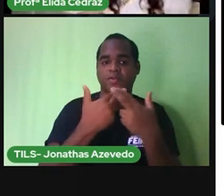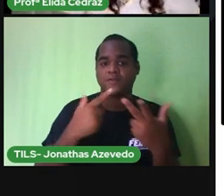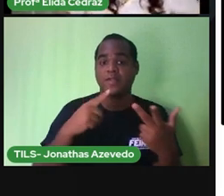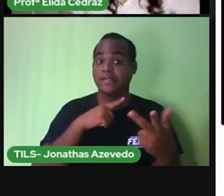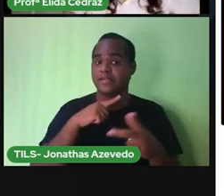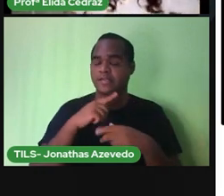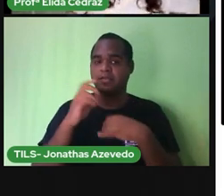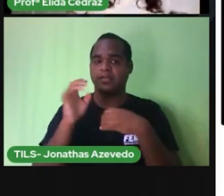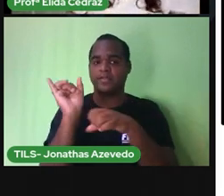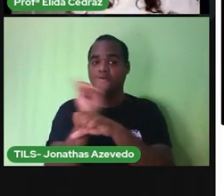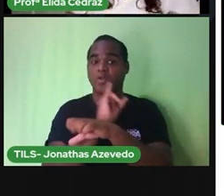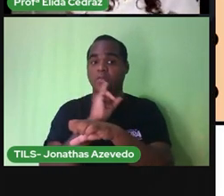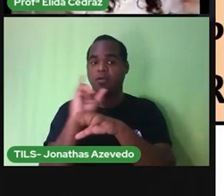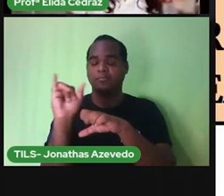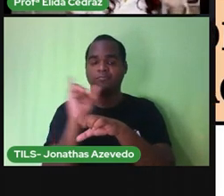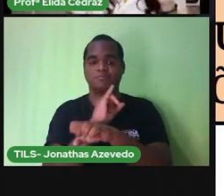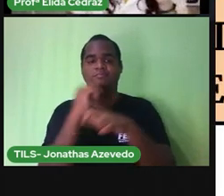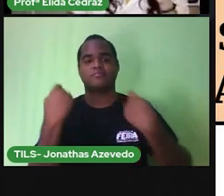informações